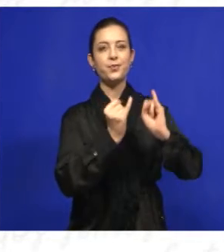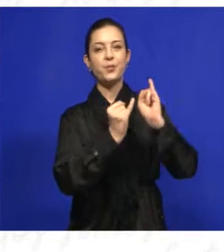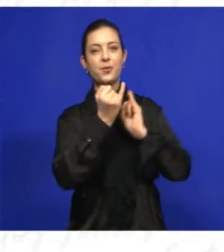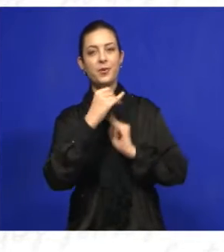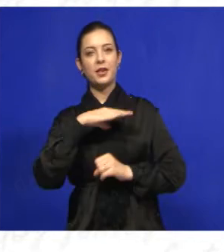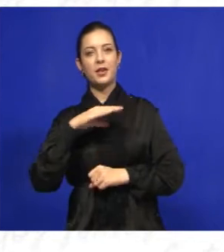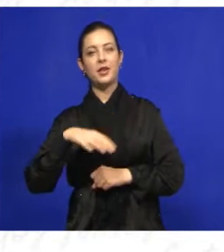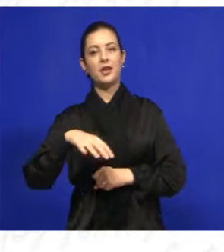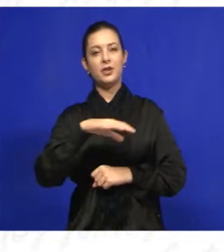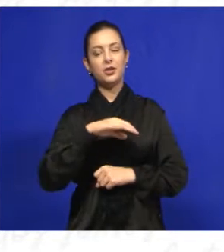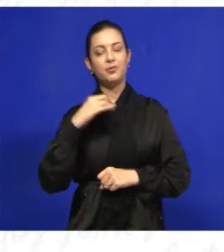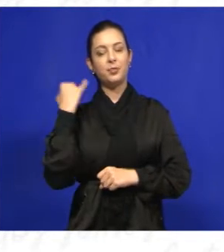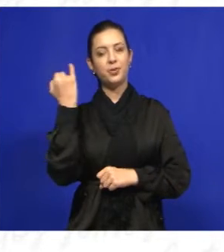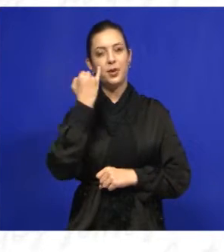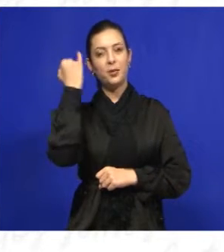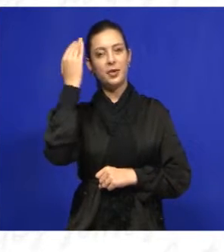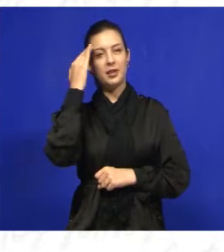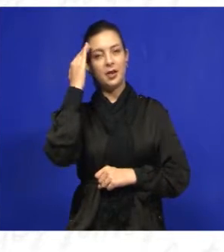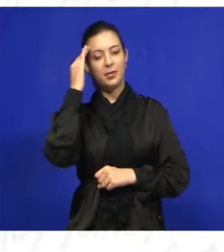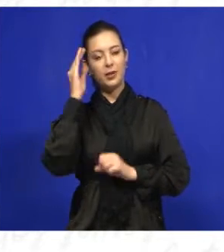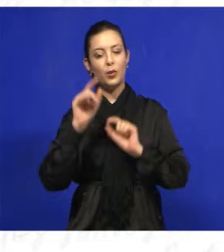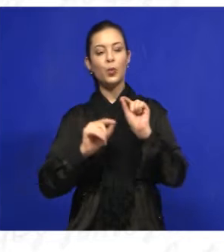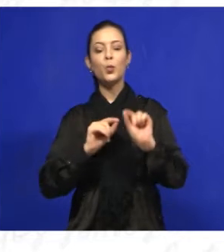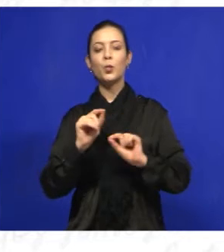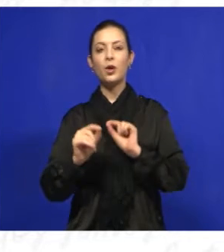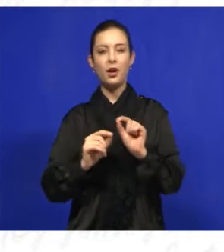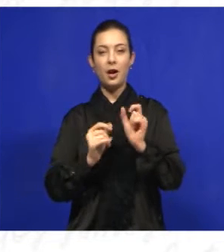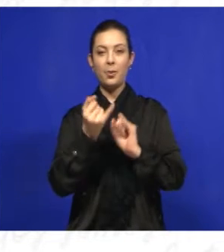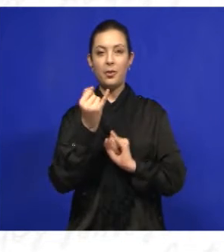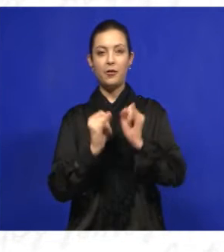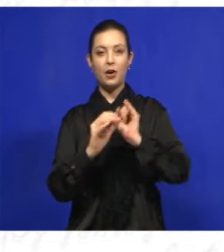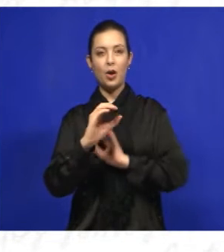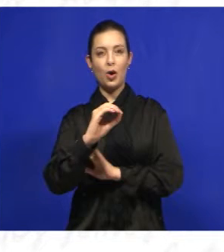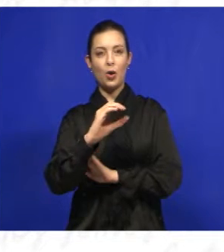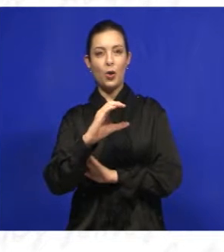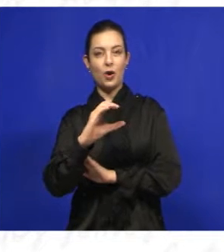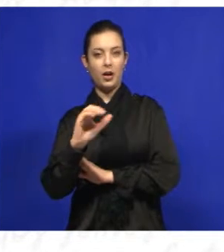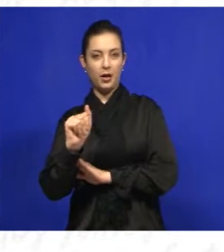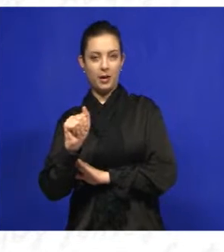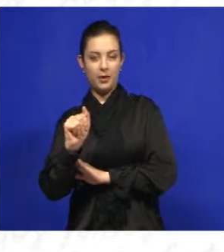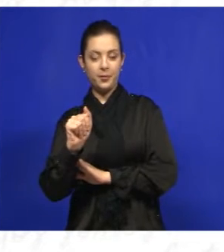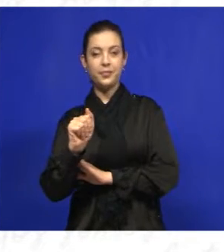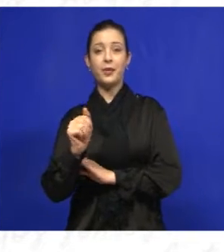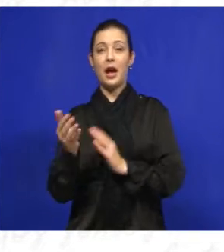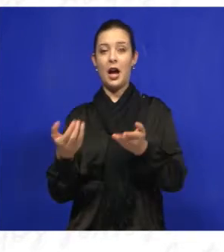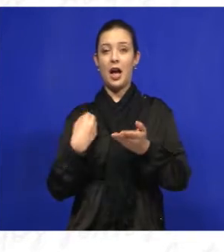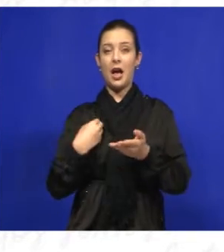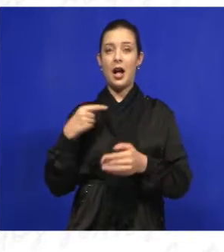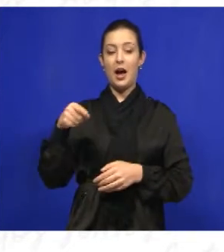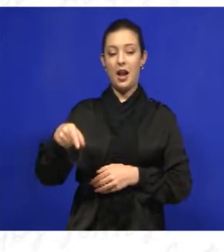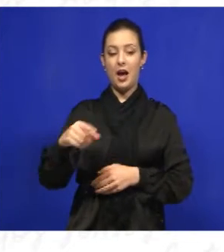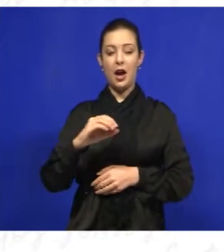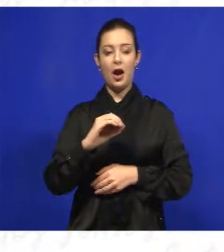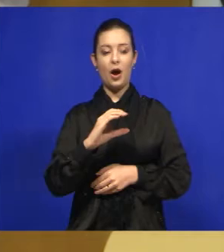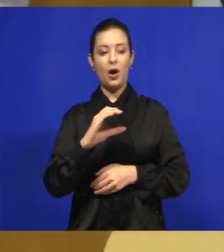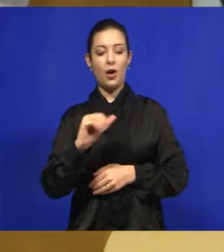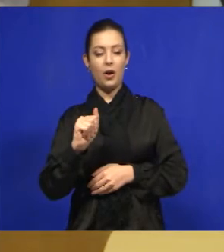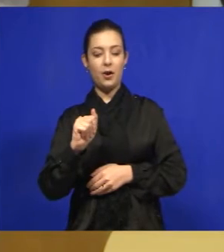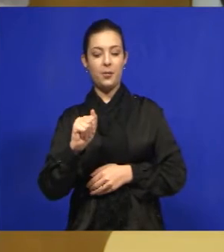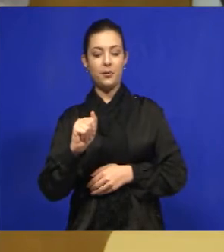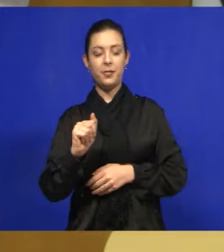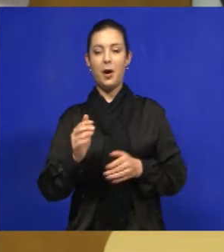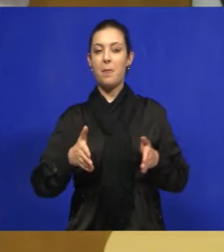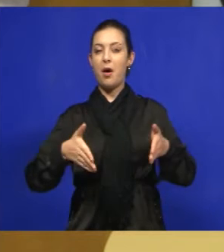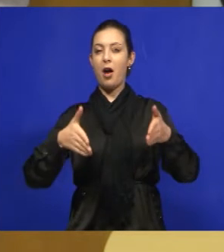cidade. Foi muito importante saber também que a fábrica Oca está lá agora, aquele prédio